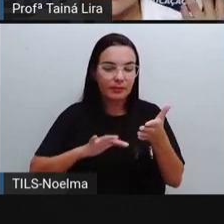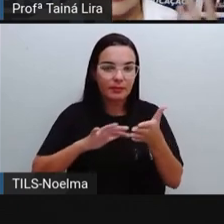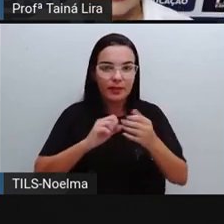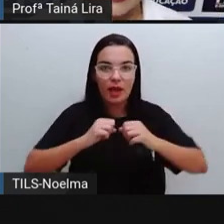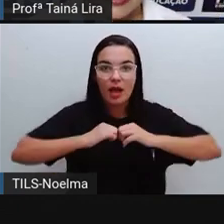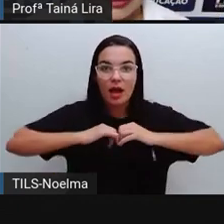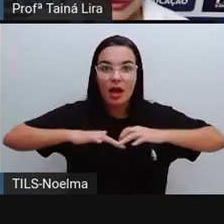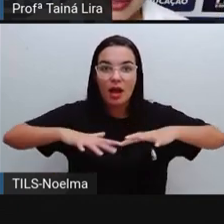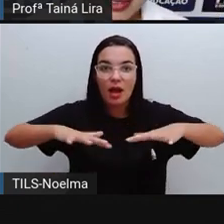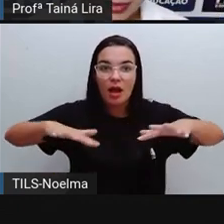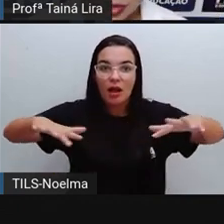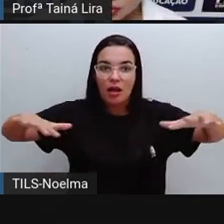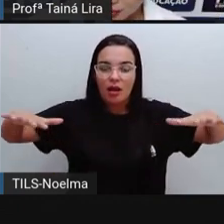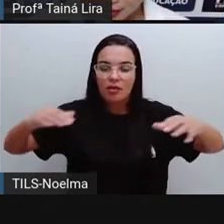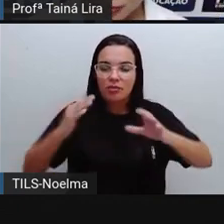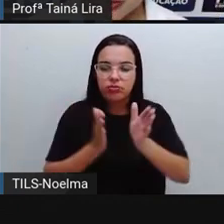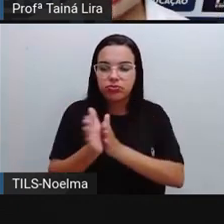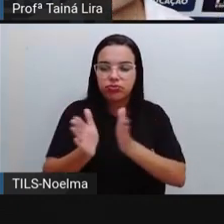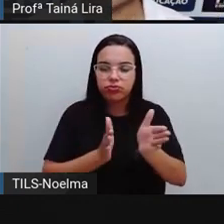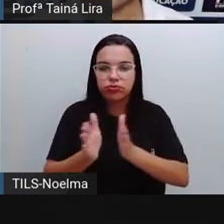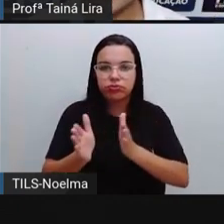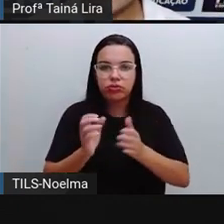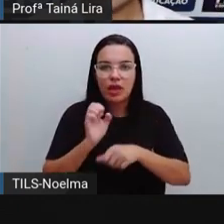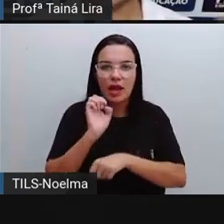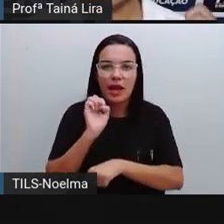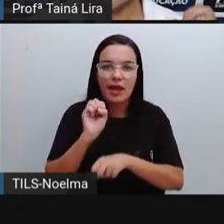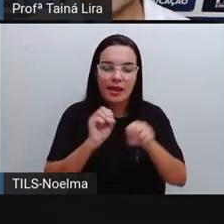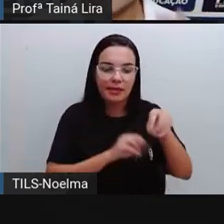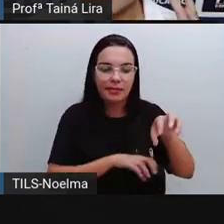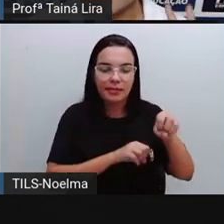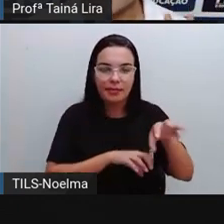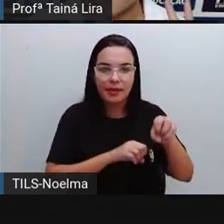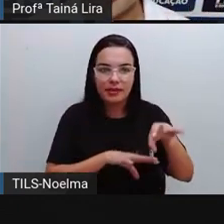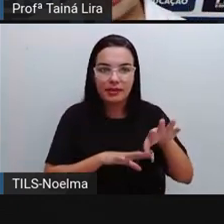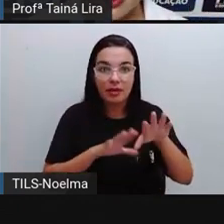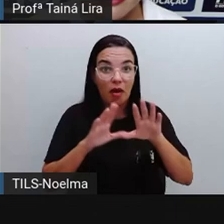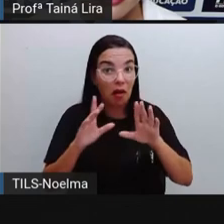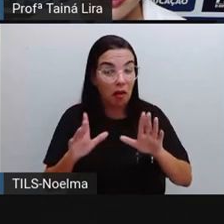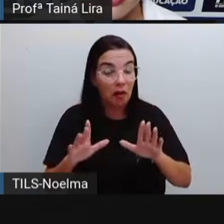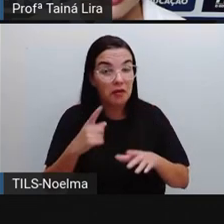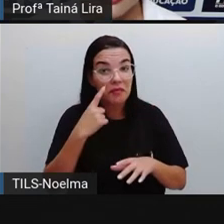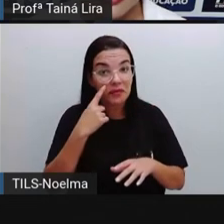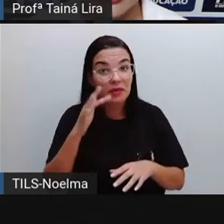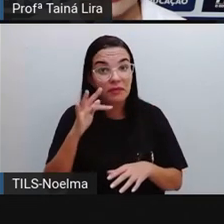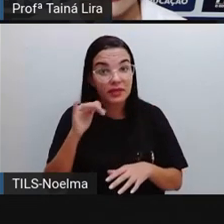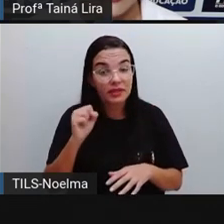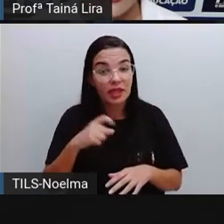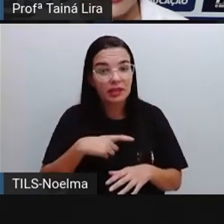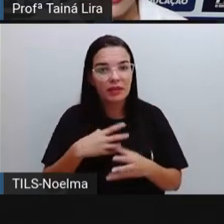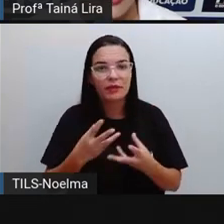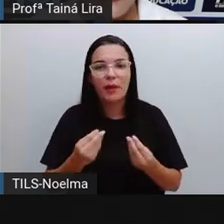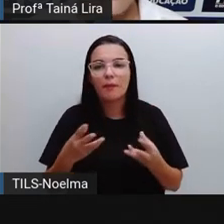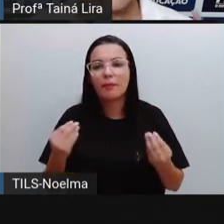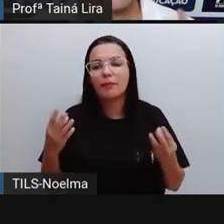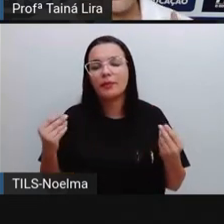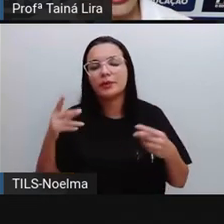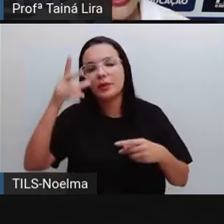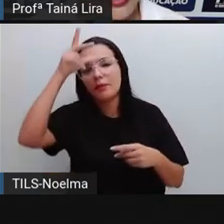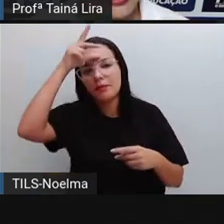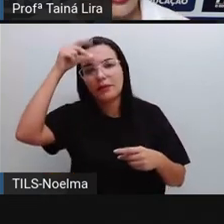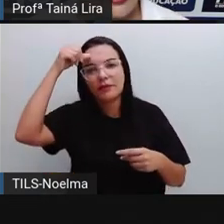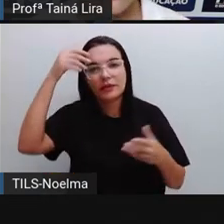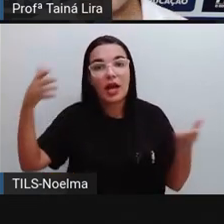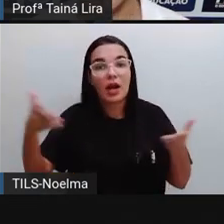à educação digital. Viram como feira já teve vários prefeitos, segundo ano. E agora, ó, uma